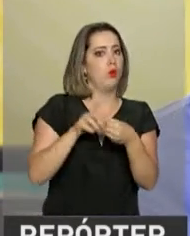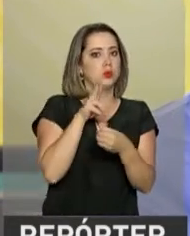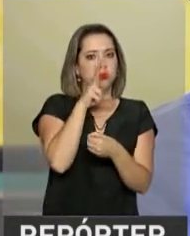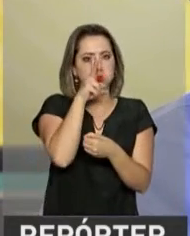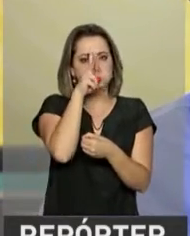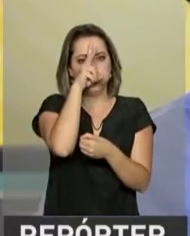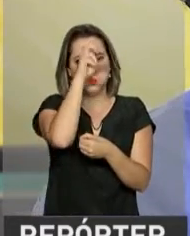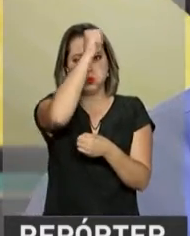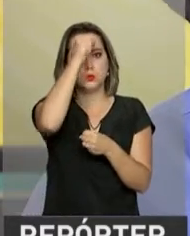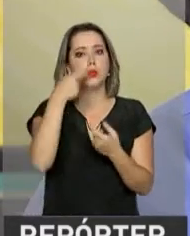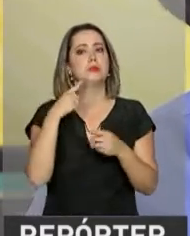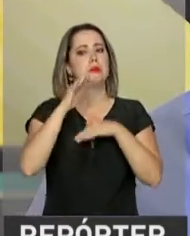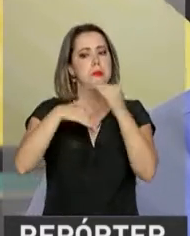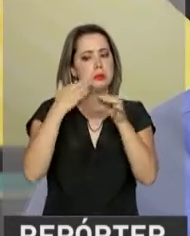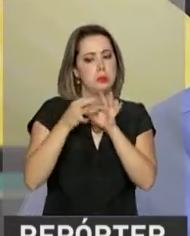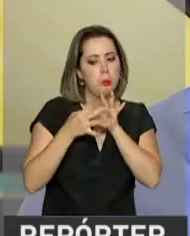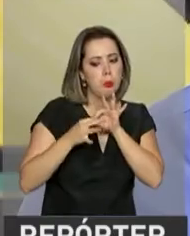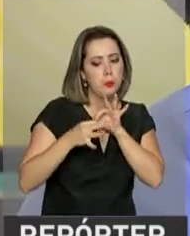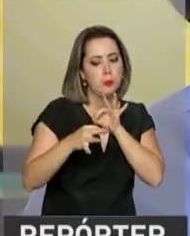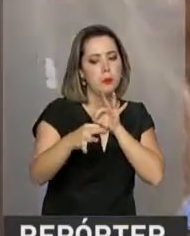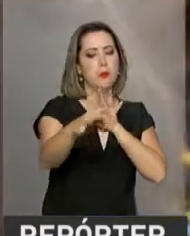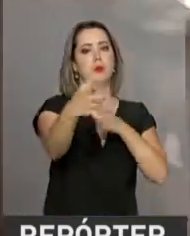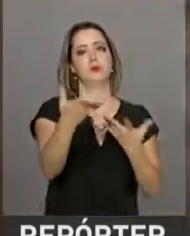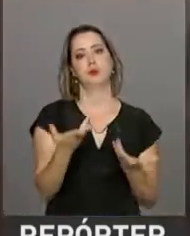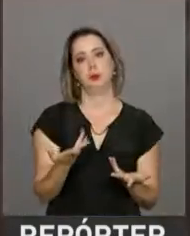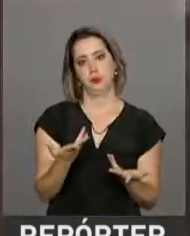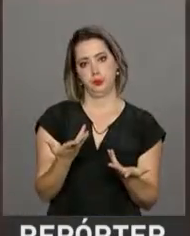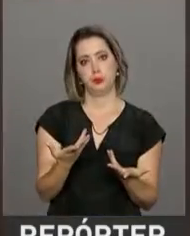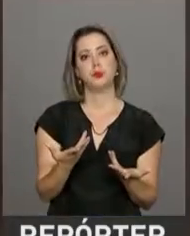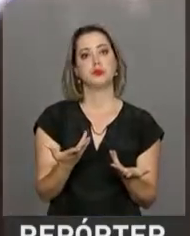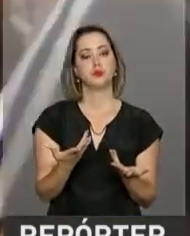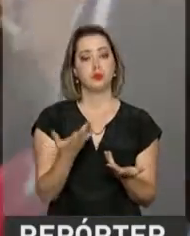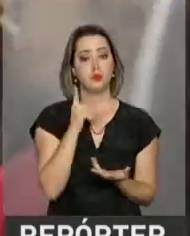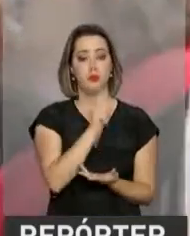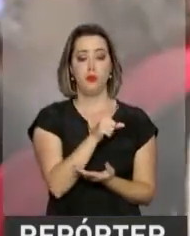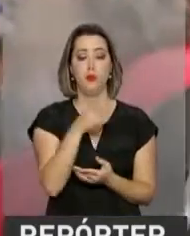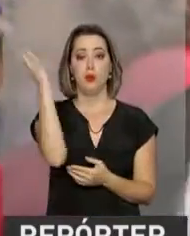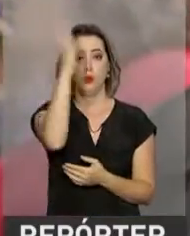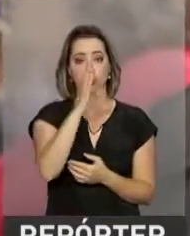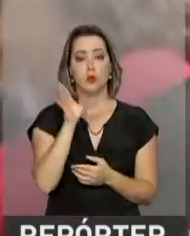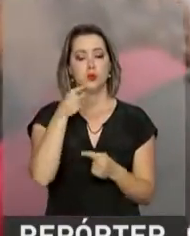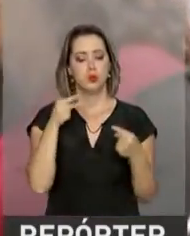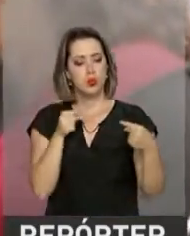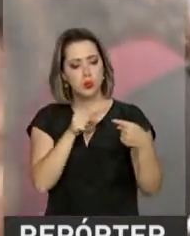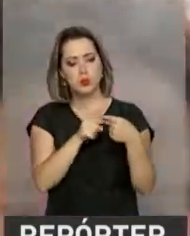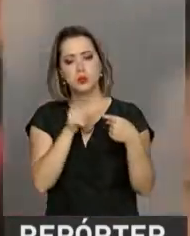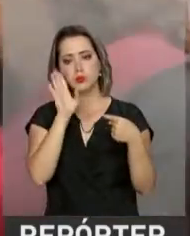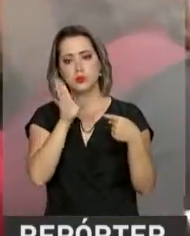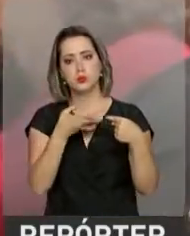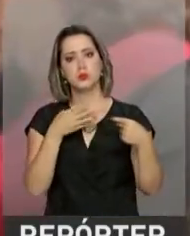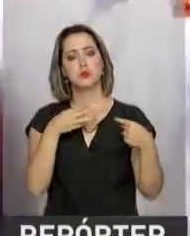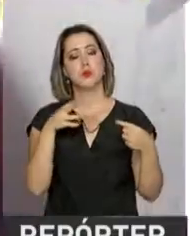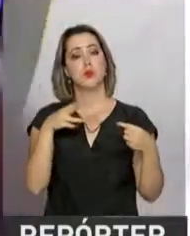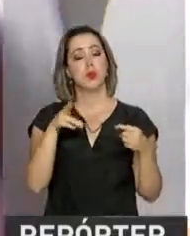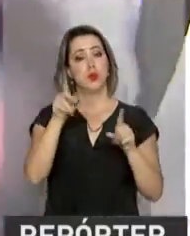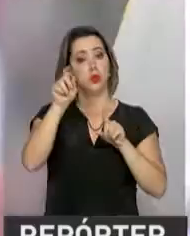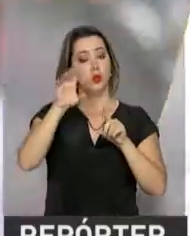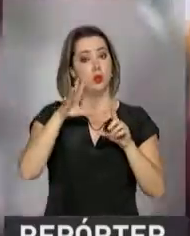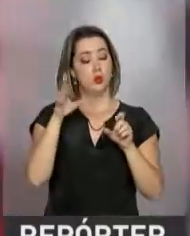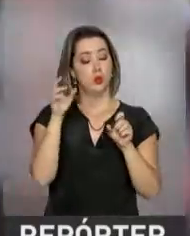longo e muito mais complicado, porque são muito mais drogas. O Brasil conseguiu atingir as metas dos objetivos do milênio